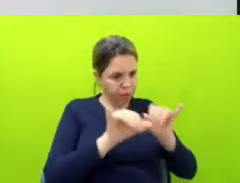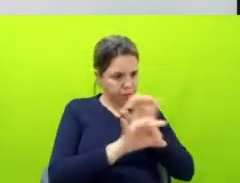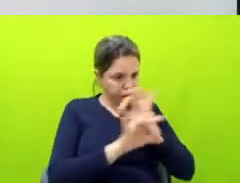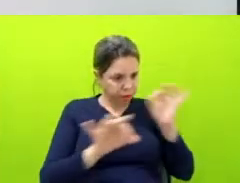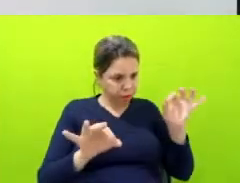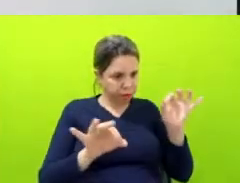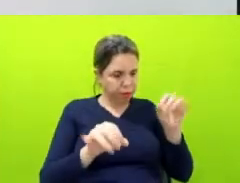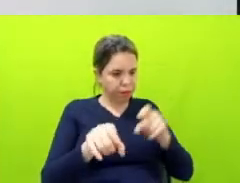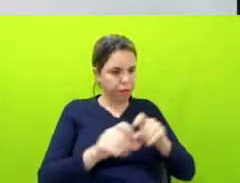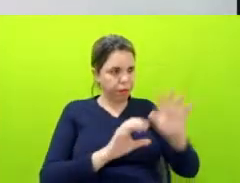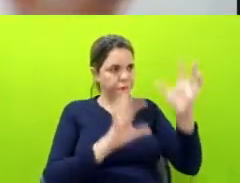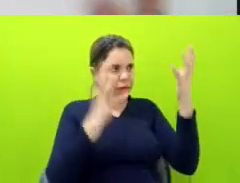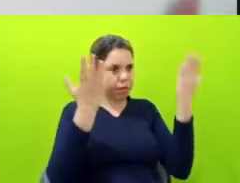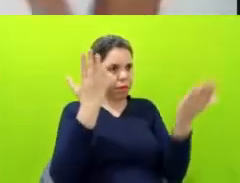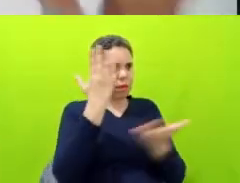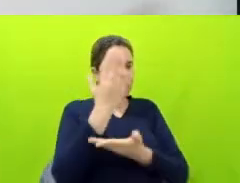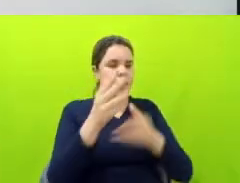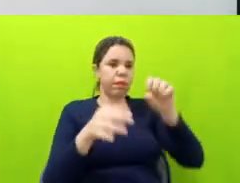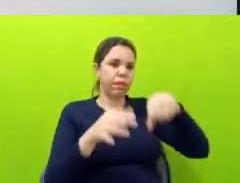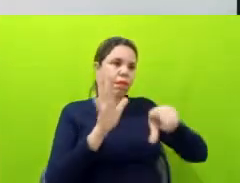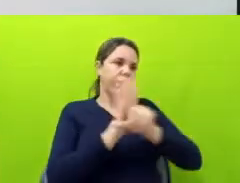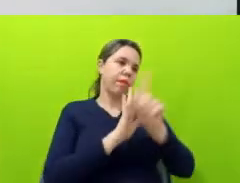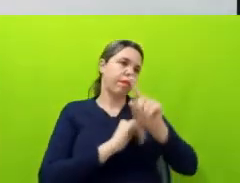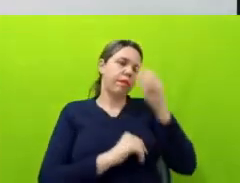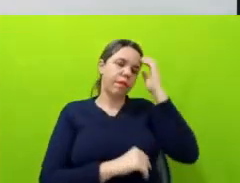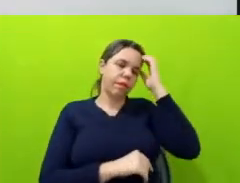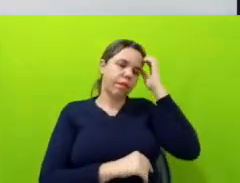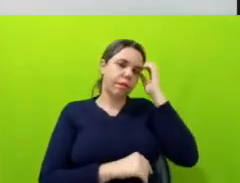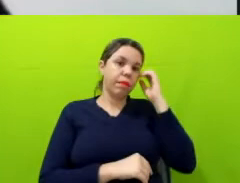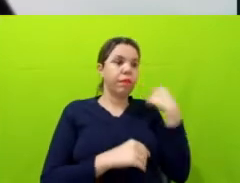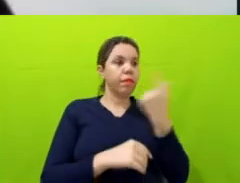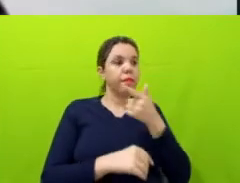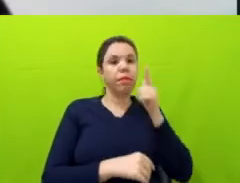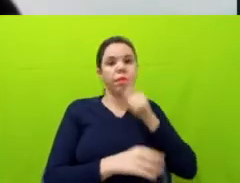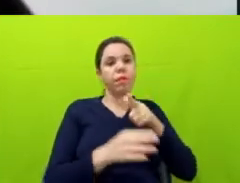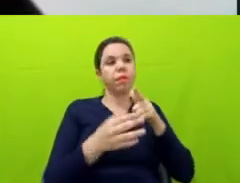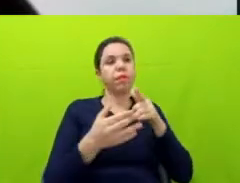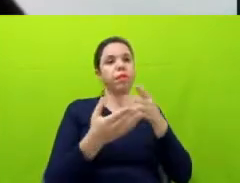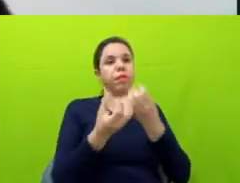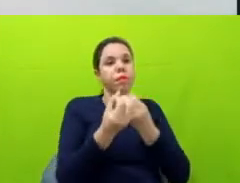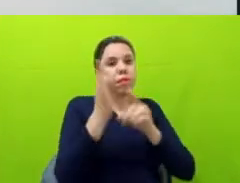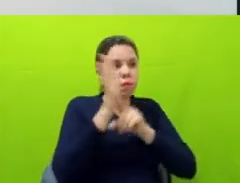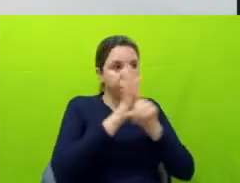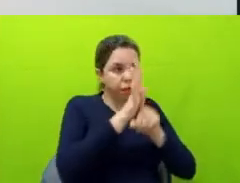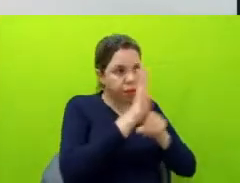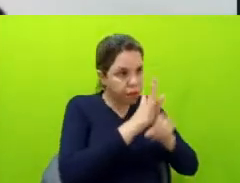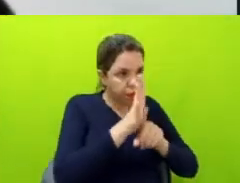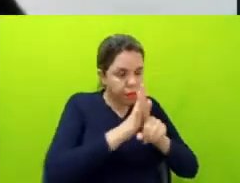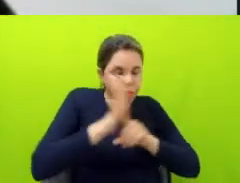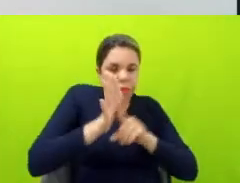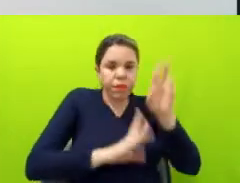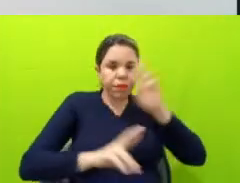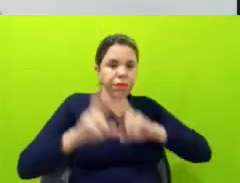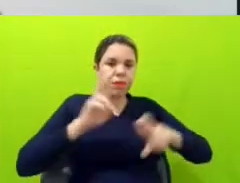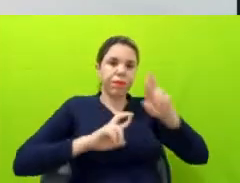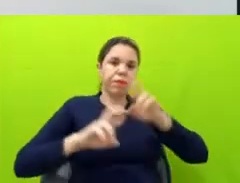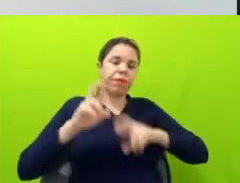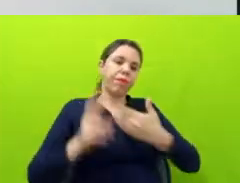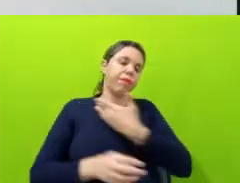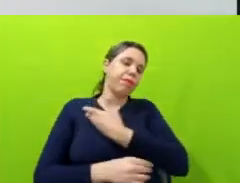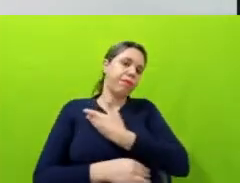desmatada ilegal ou não, o ideal era que a gente conseguisse cruzar bases de dados disponíveis, bases de dados públicas,